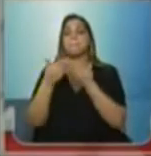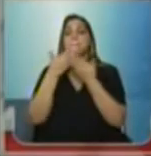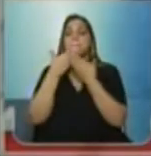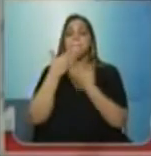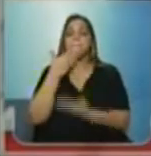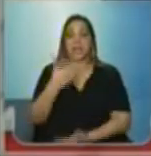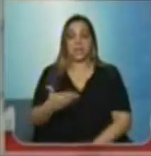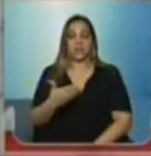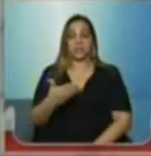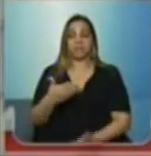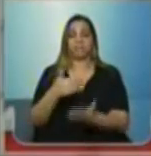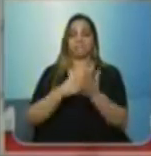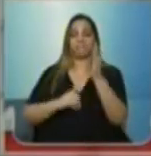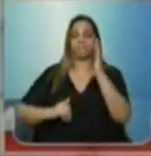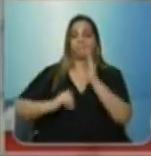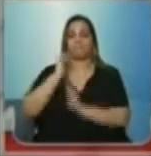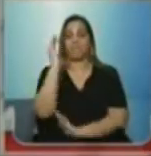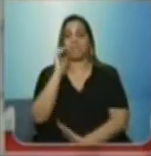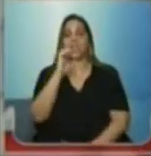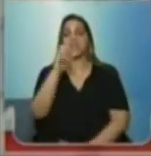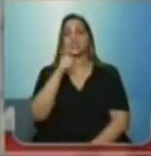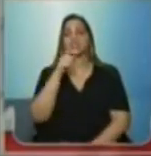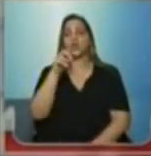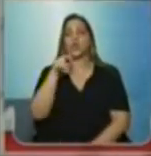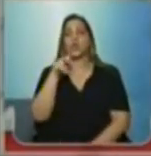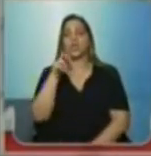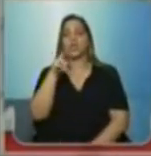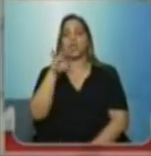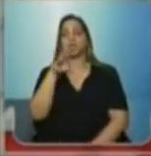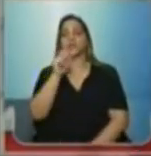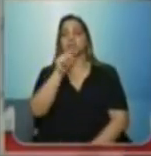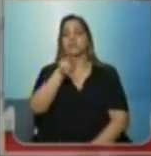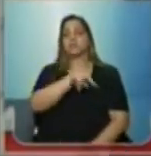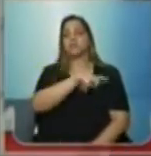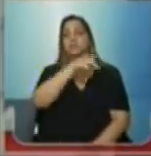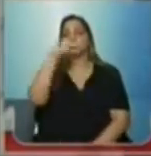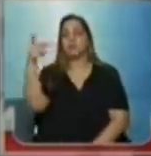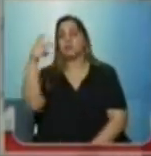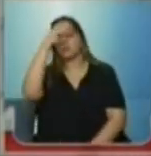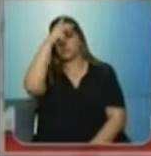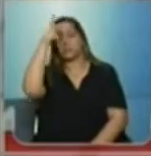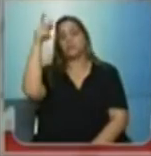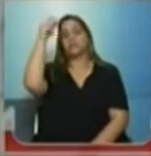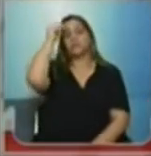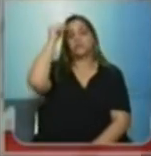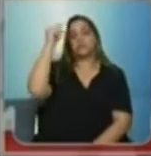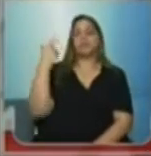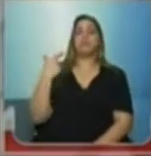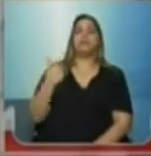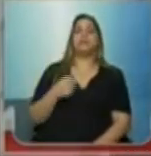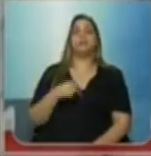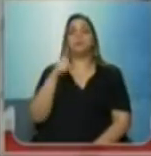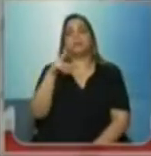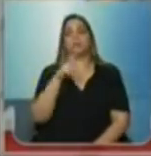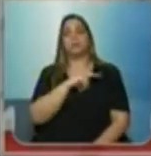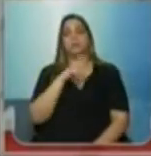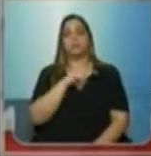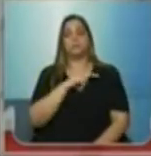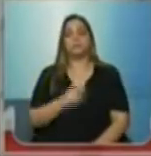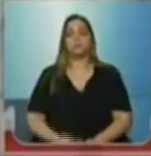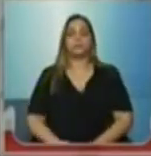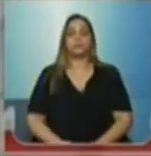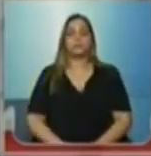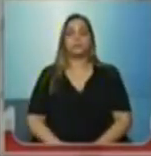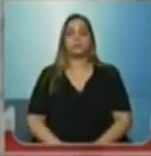demissão e exoneração, migrando para redes municipais, redes privadas ou mesmo